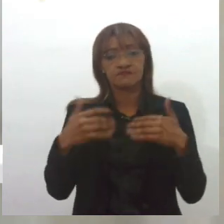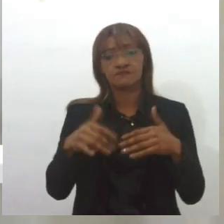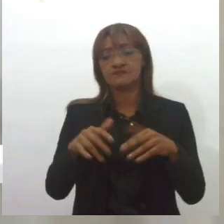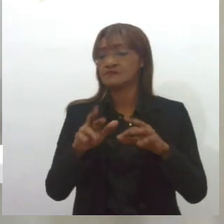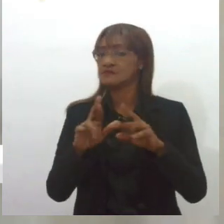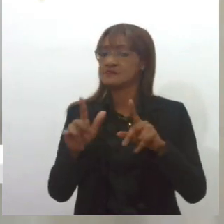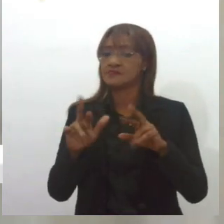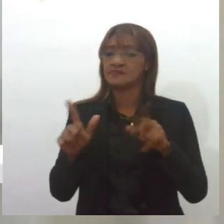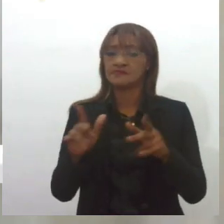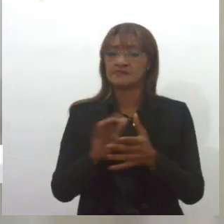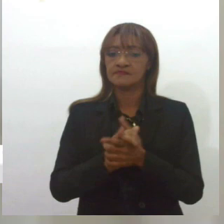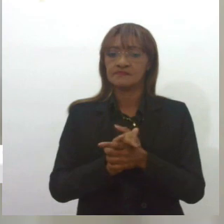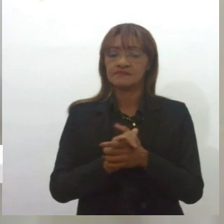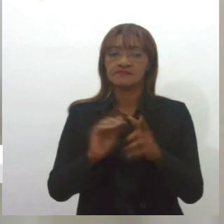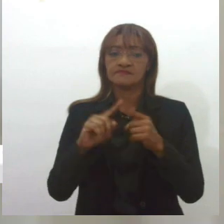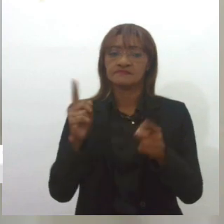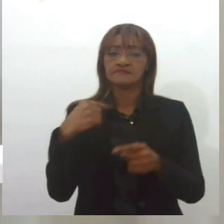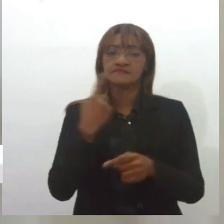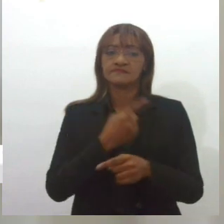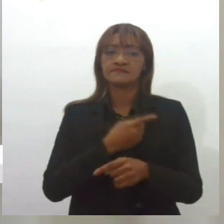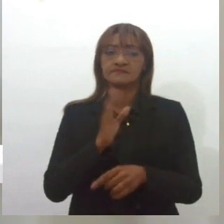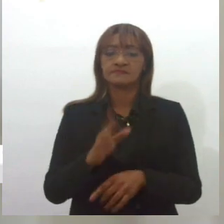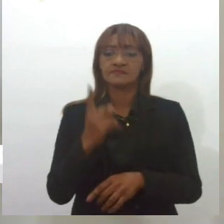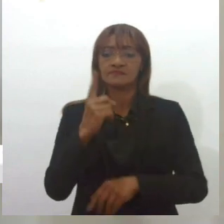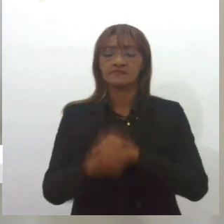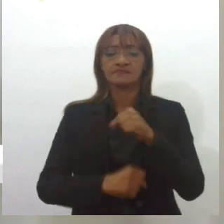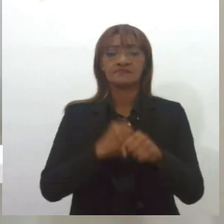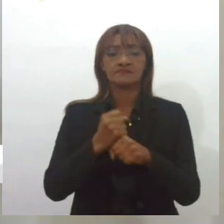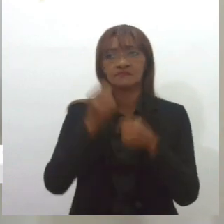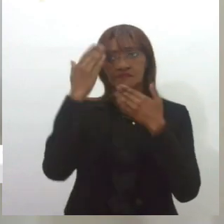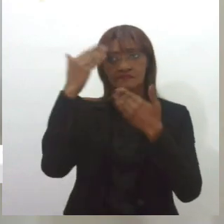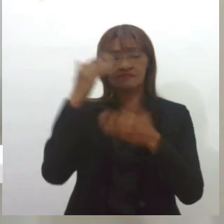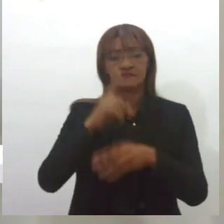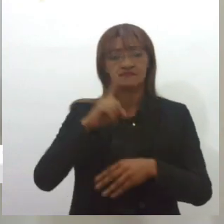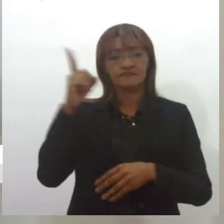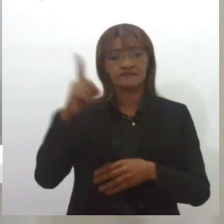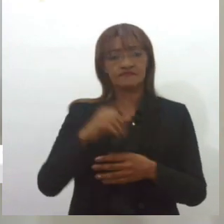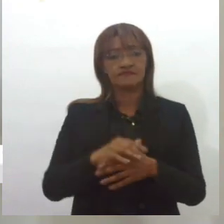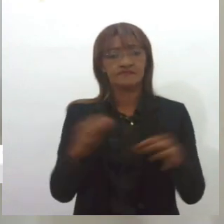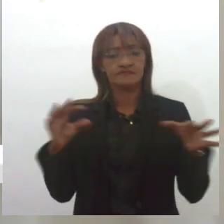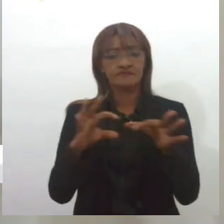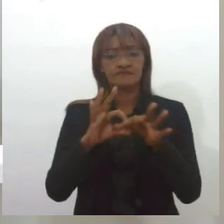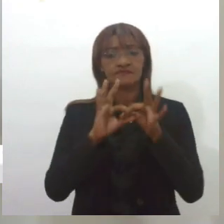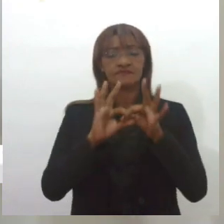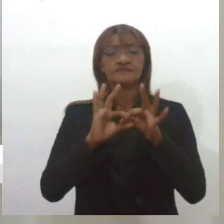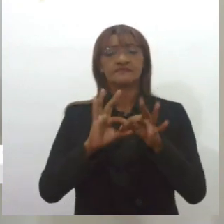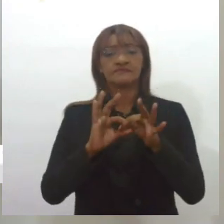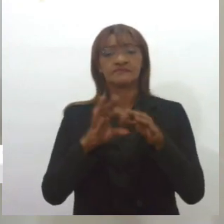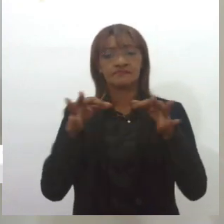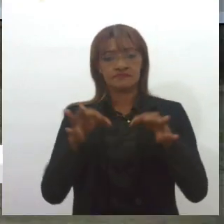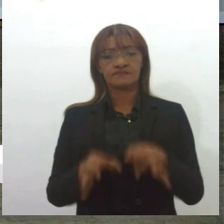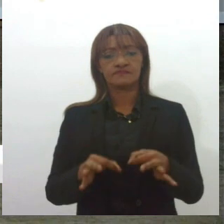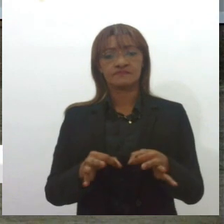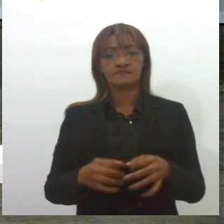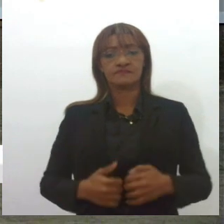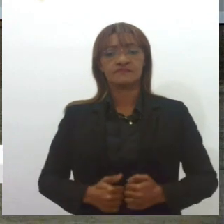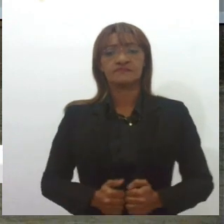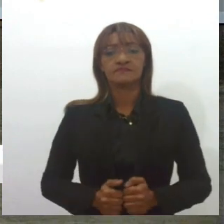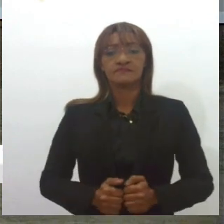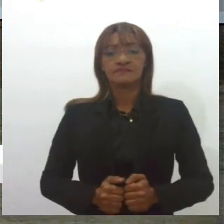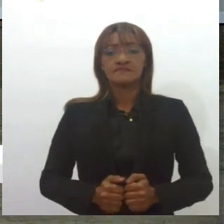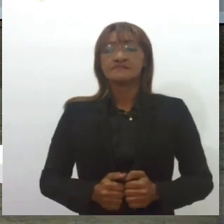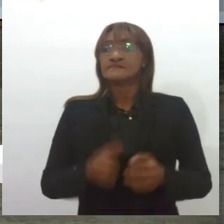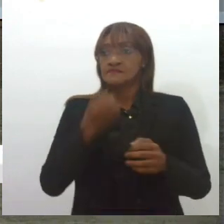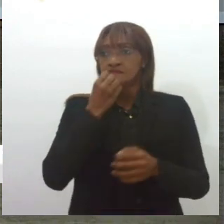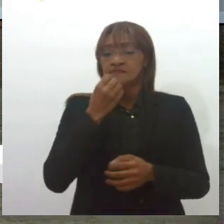diferenciada. diferenciada, e nós estamos lá há quase um ano, e graças a Deus, a união de forças está dando certo. Muito bom, muito